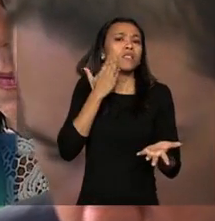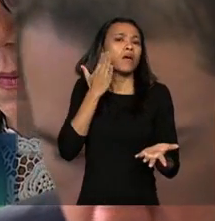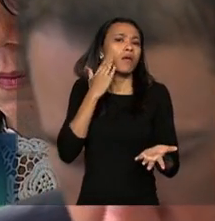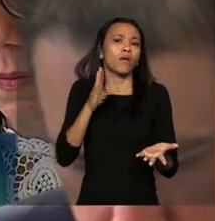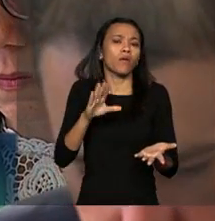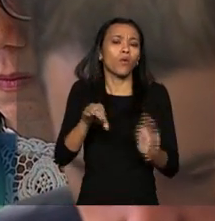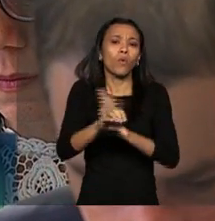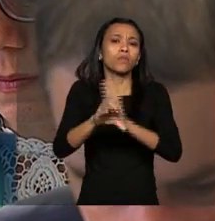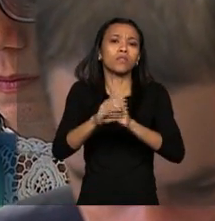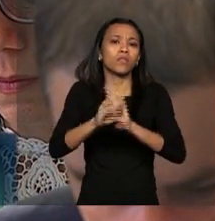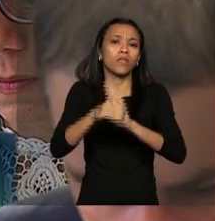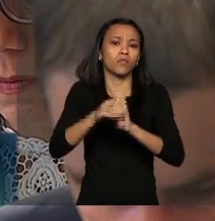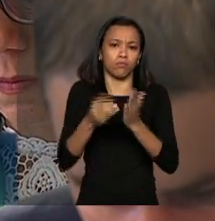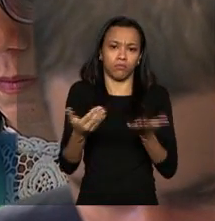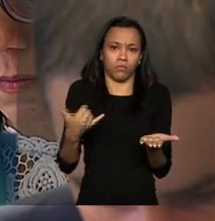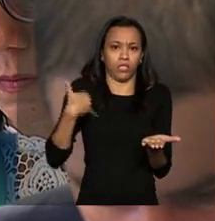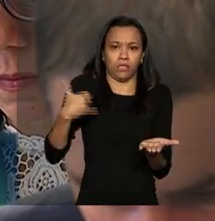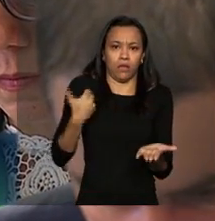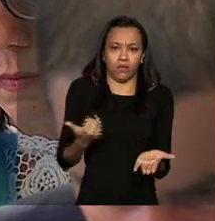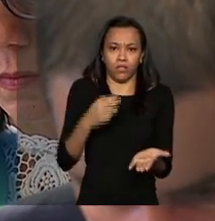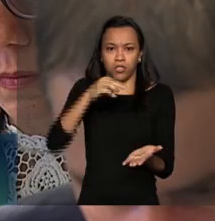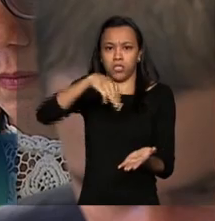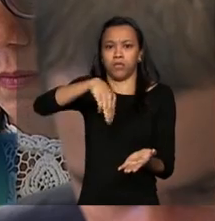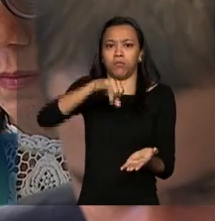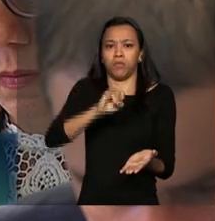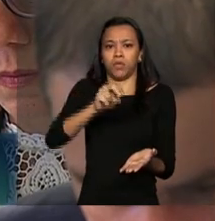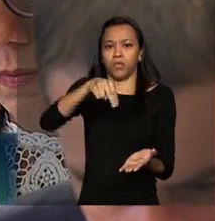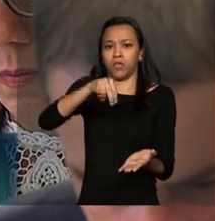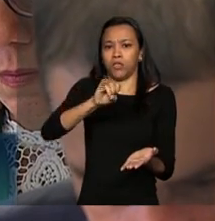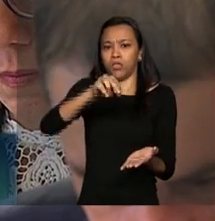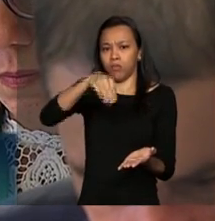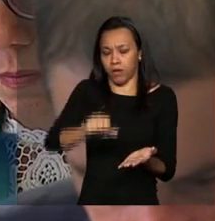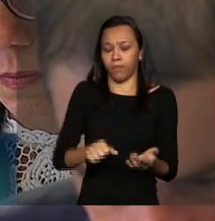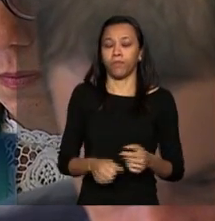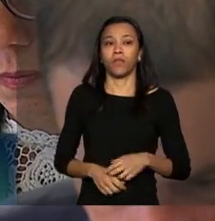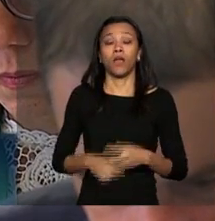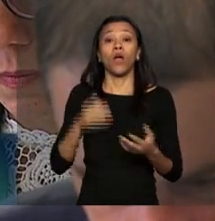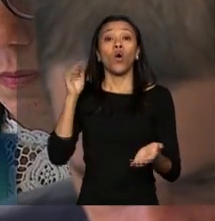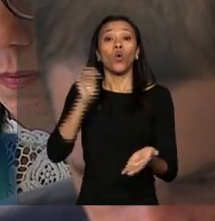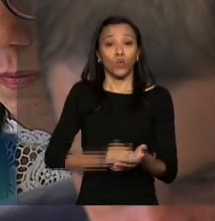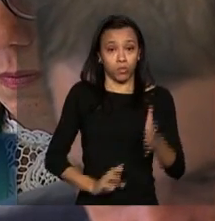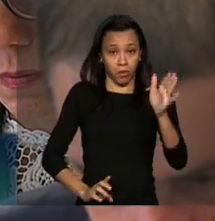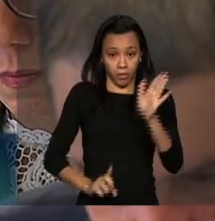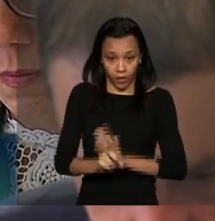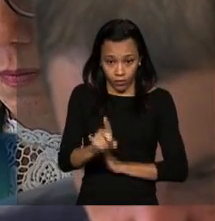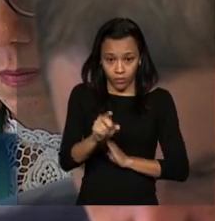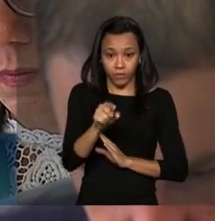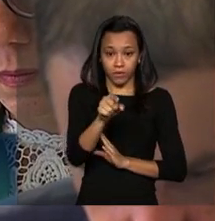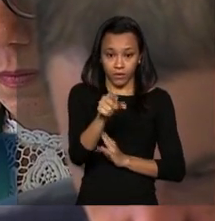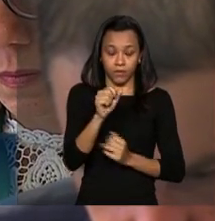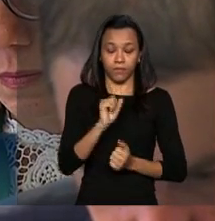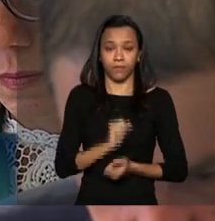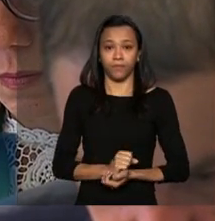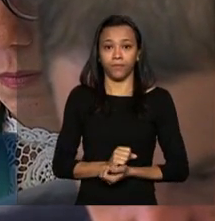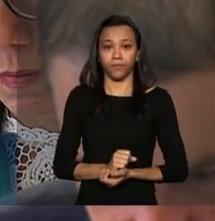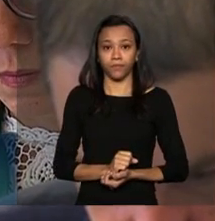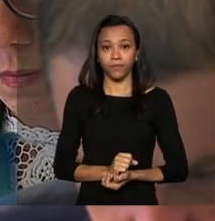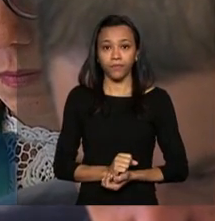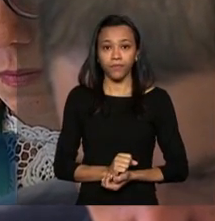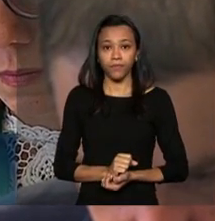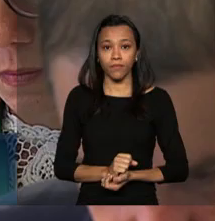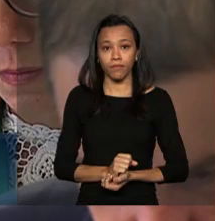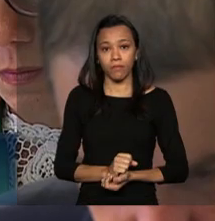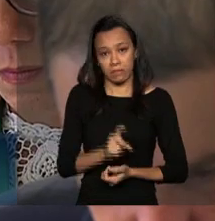simpático a essa proposta e a minha última pergunta os senhores me permitam